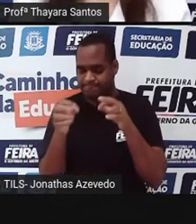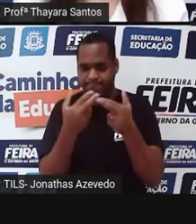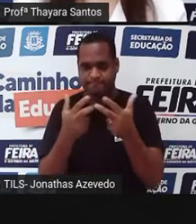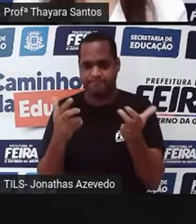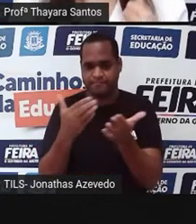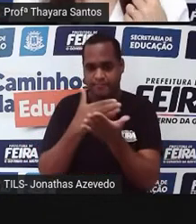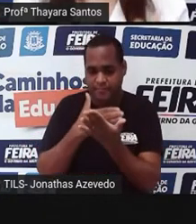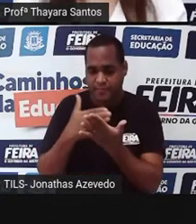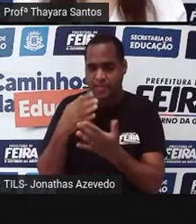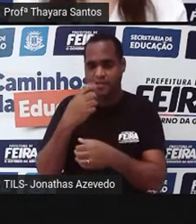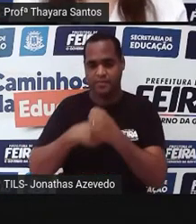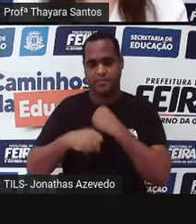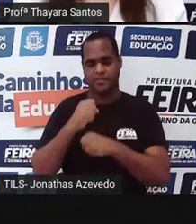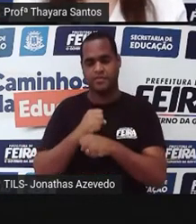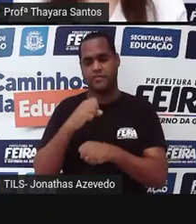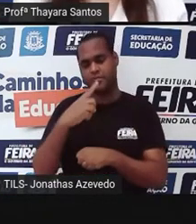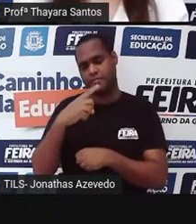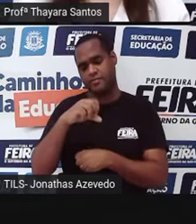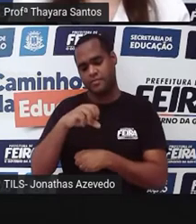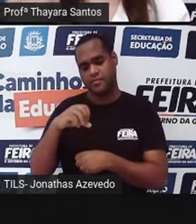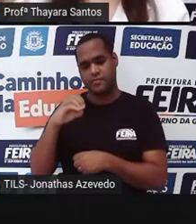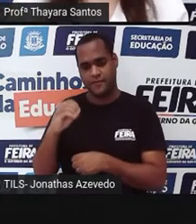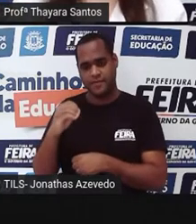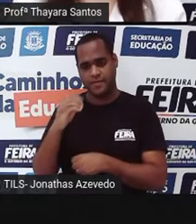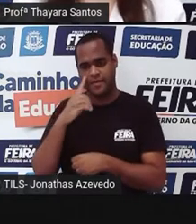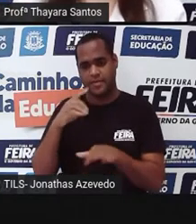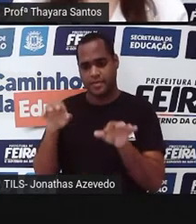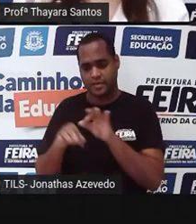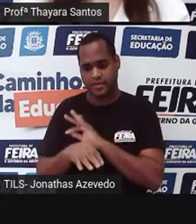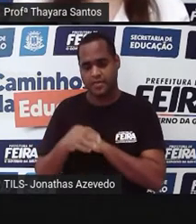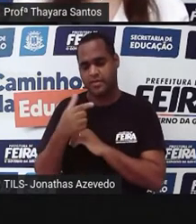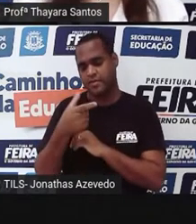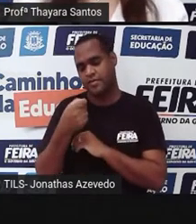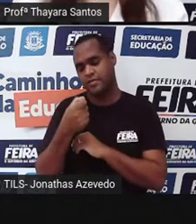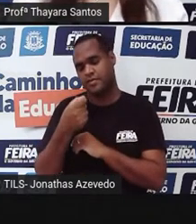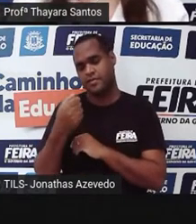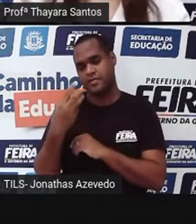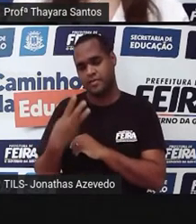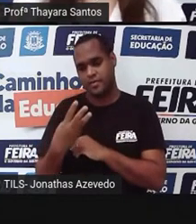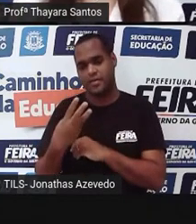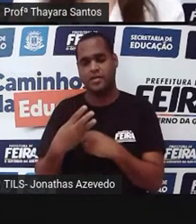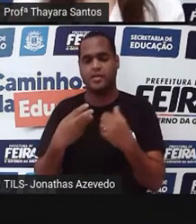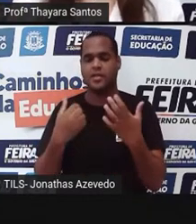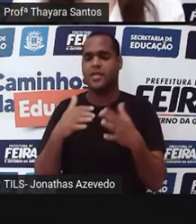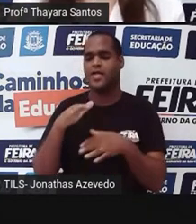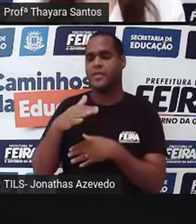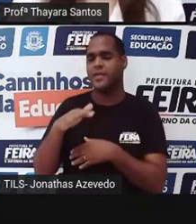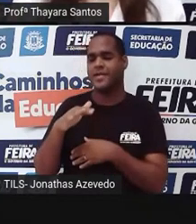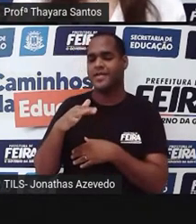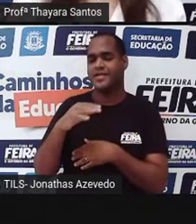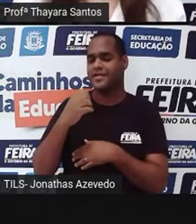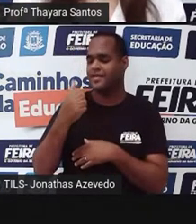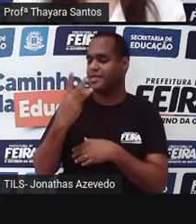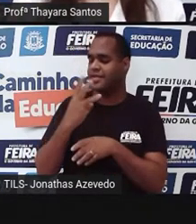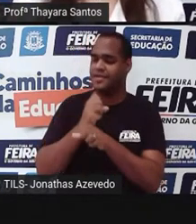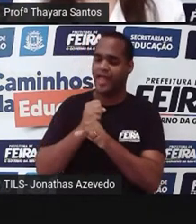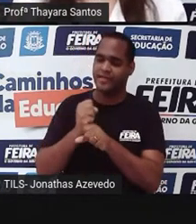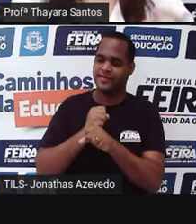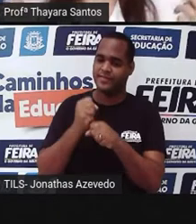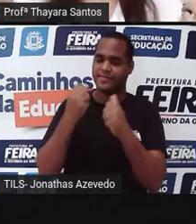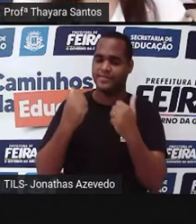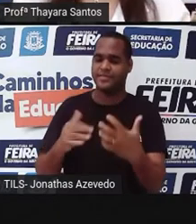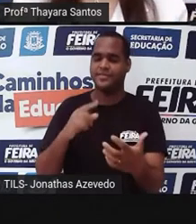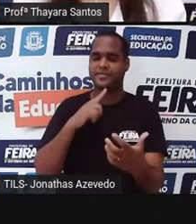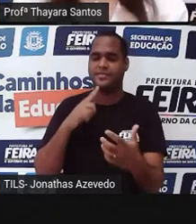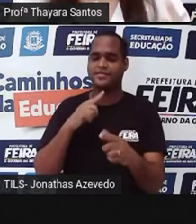iniciou em 1990, ele terminou em 2003, né, então ele durou aí mais ou menos 13 anos, esse projeto.